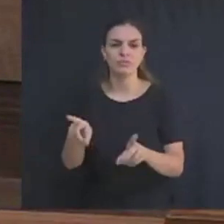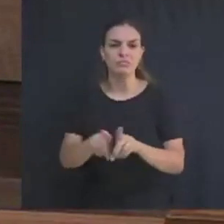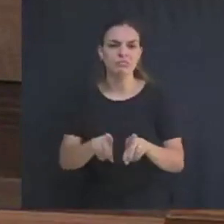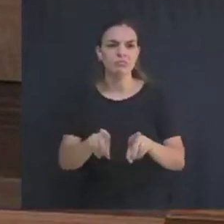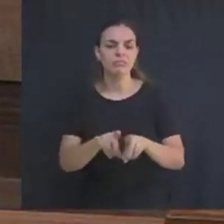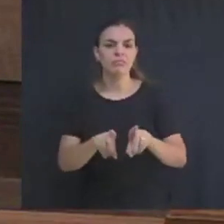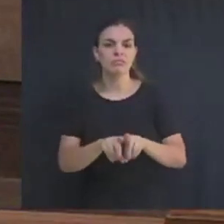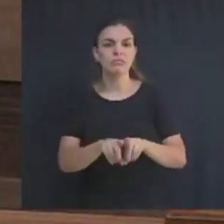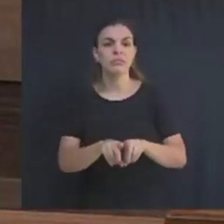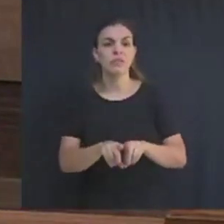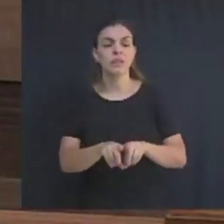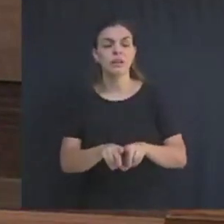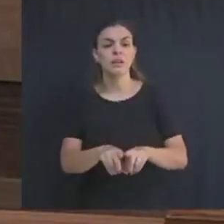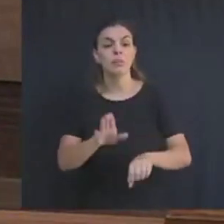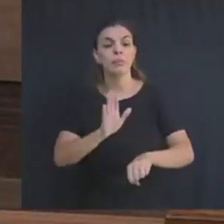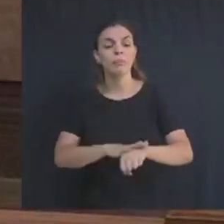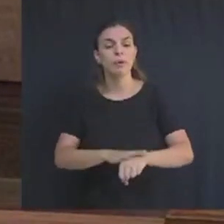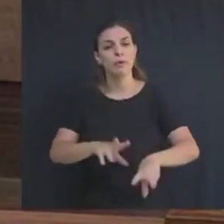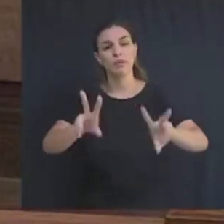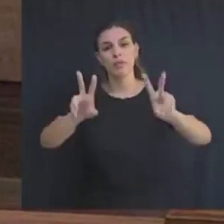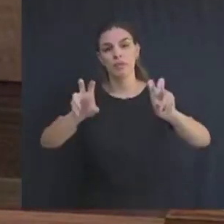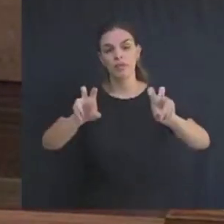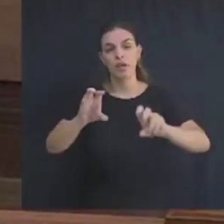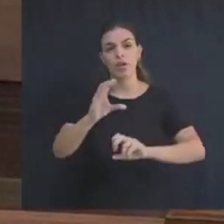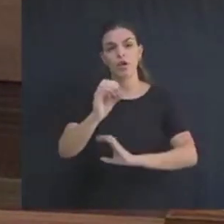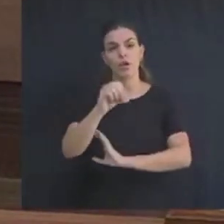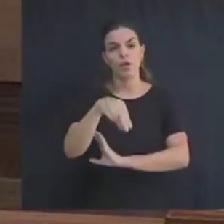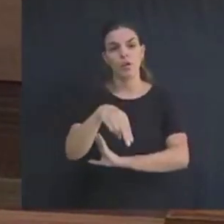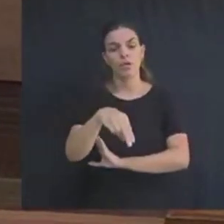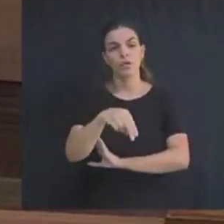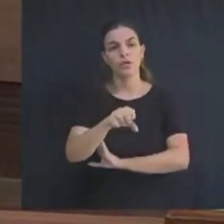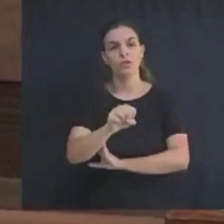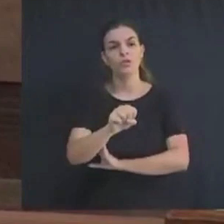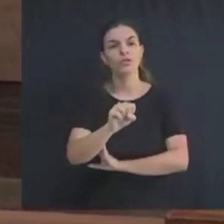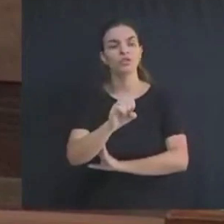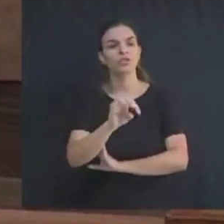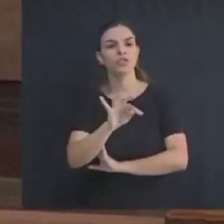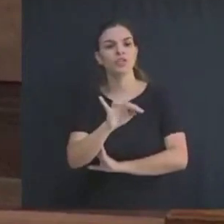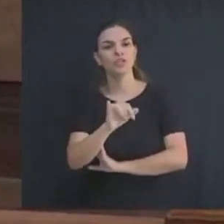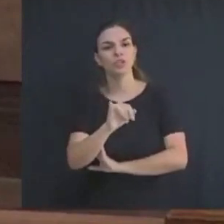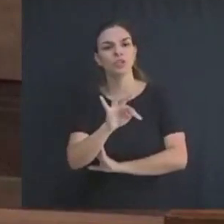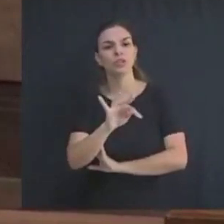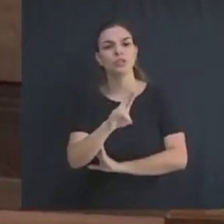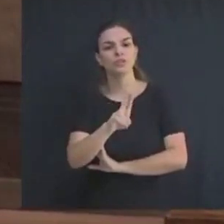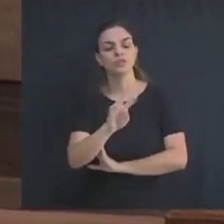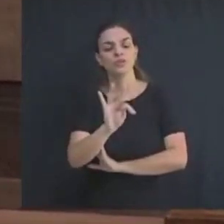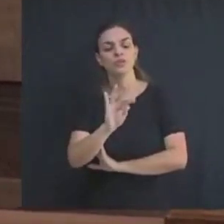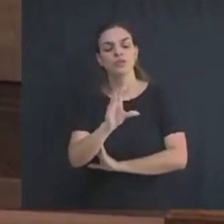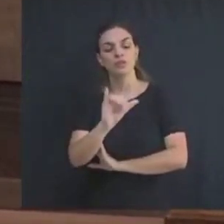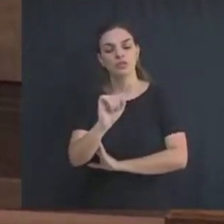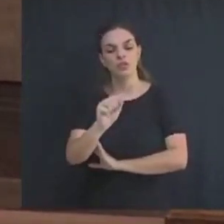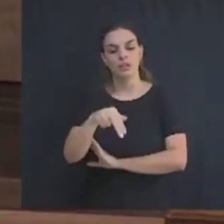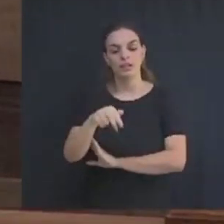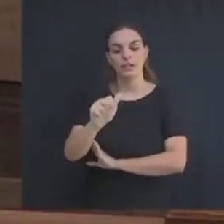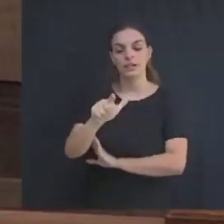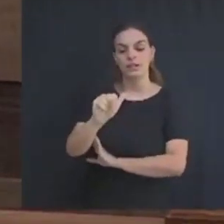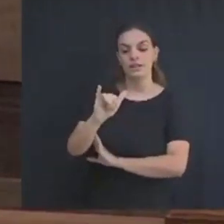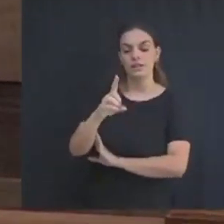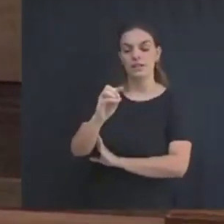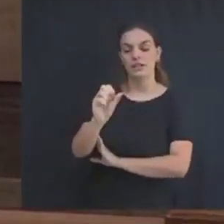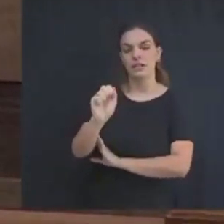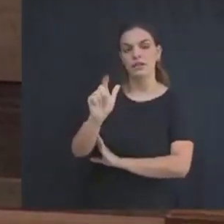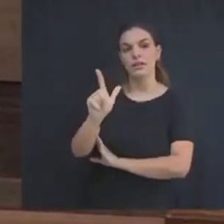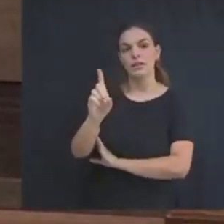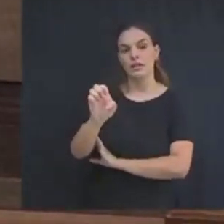Então, quando vamos discutir constitucionalidade ou inconstitucionalidade da matéria, nós precisamos entender que a